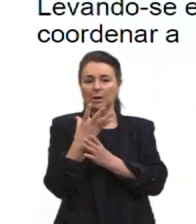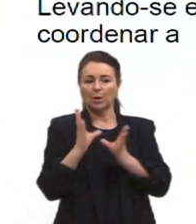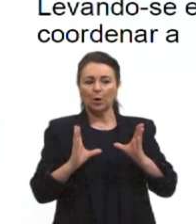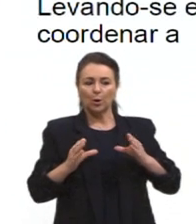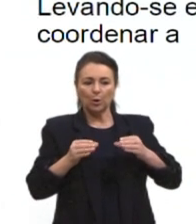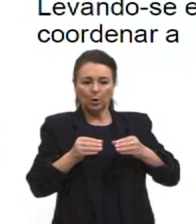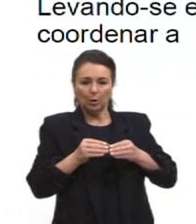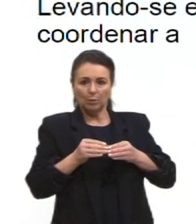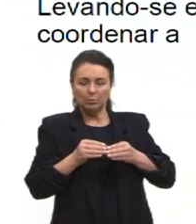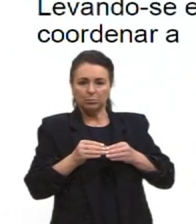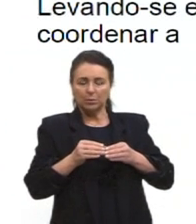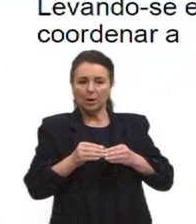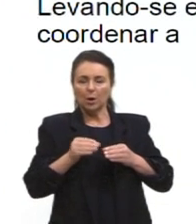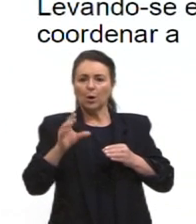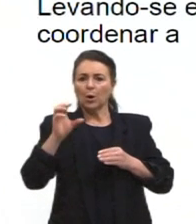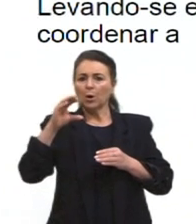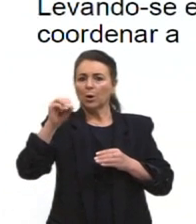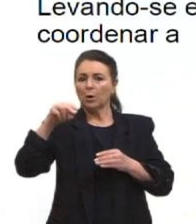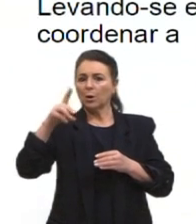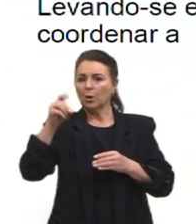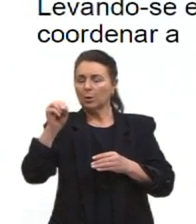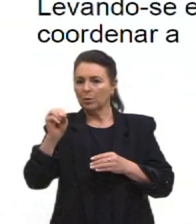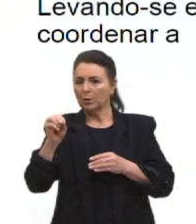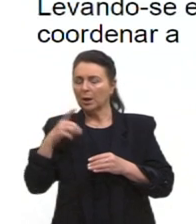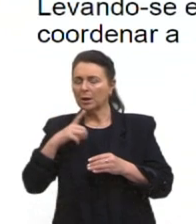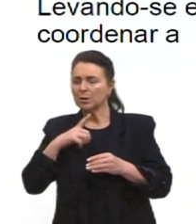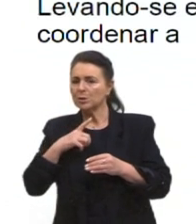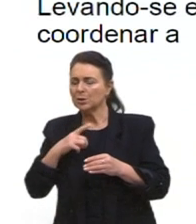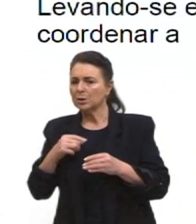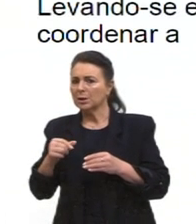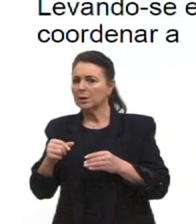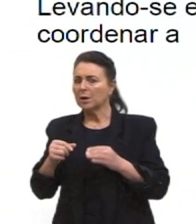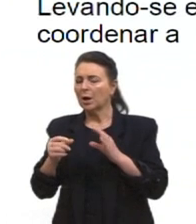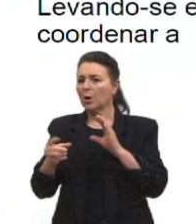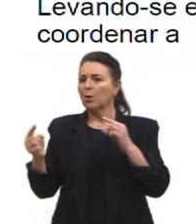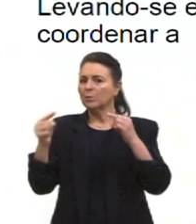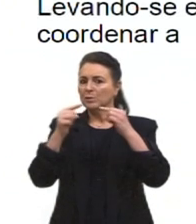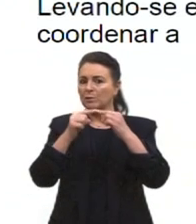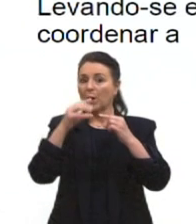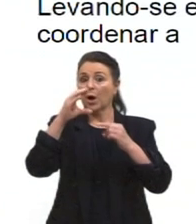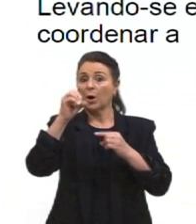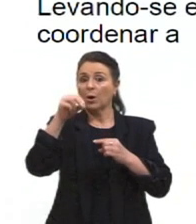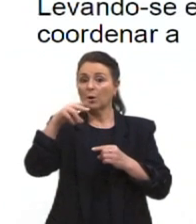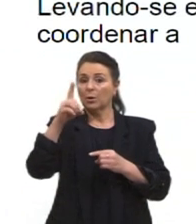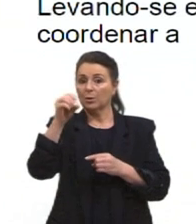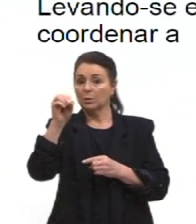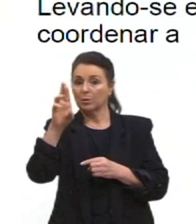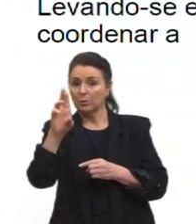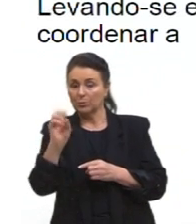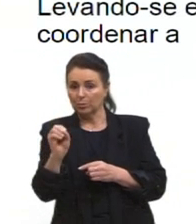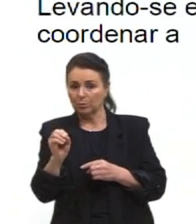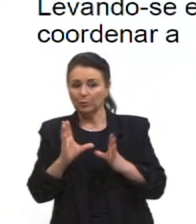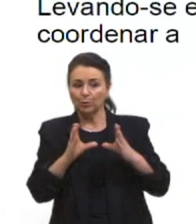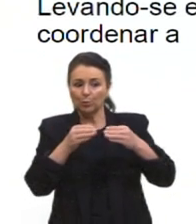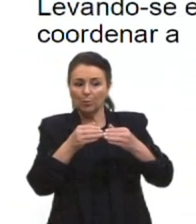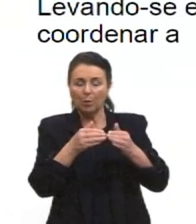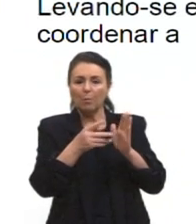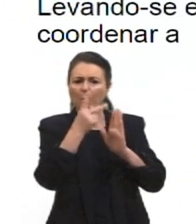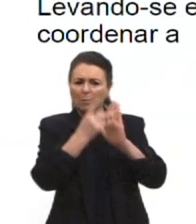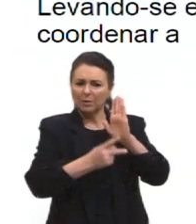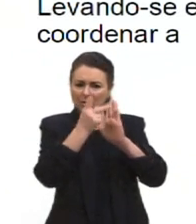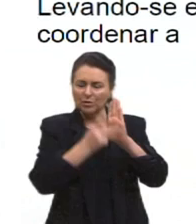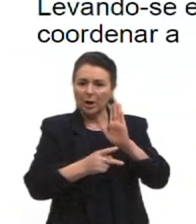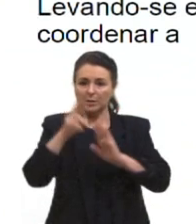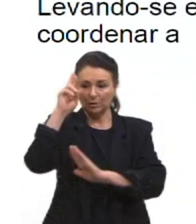Condor tinha como objetivo coordenar a Operação Condor, pessoal, foi uma operação planejada, chefiada